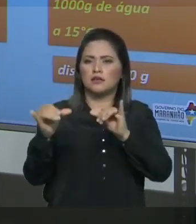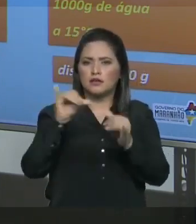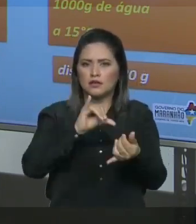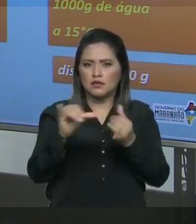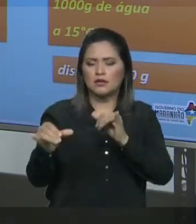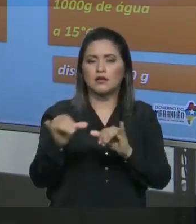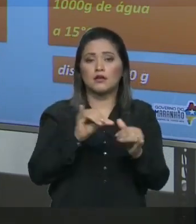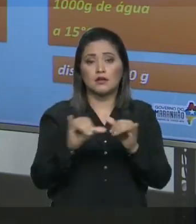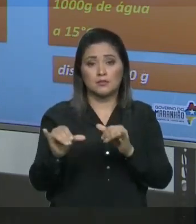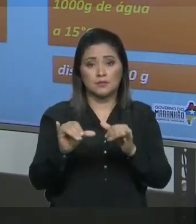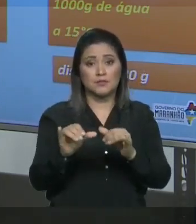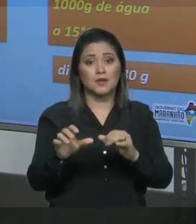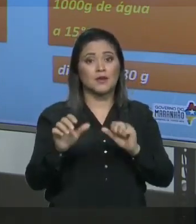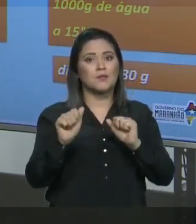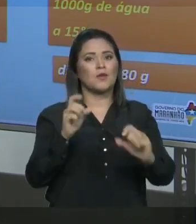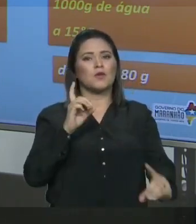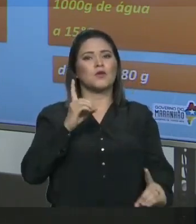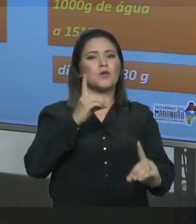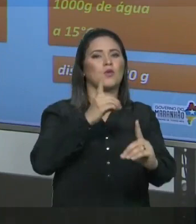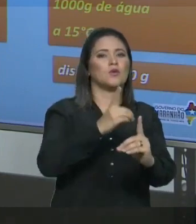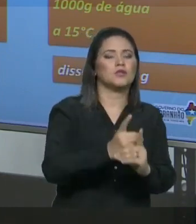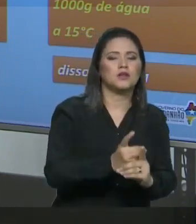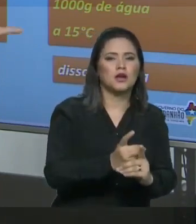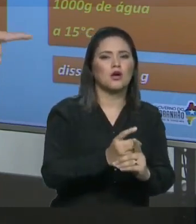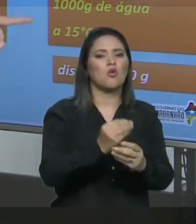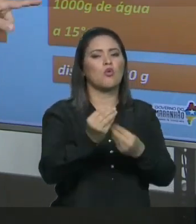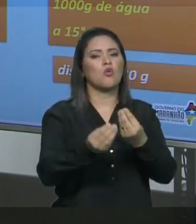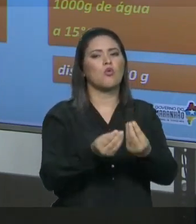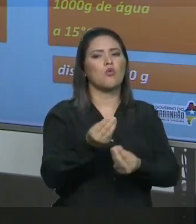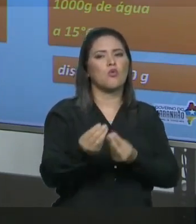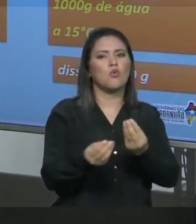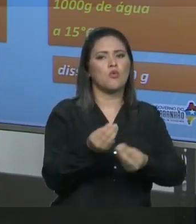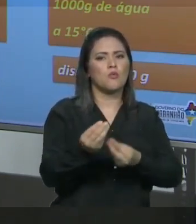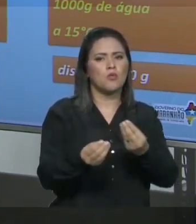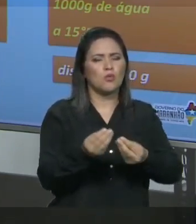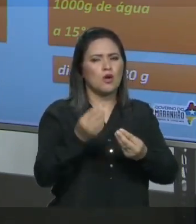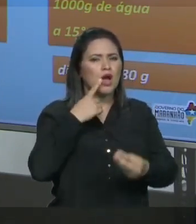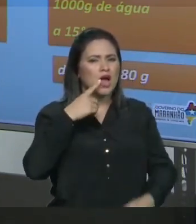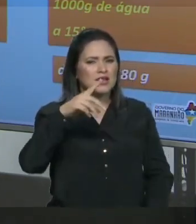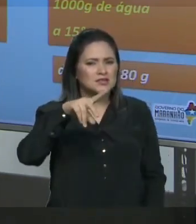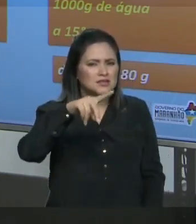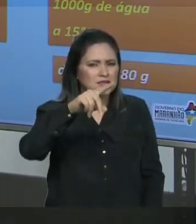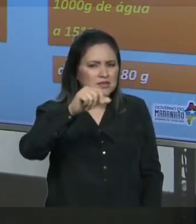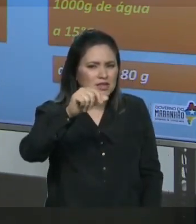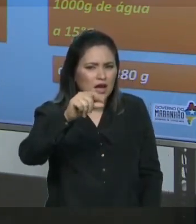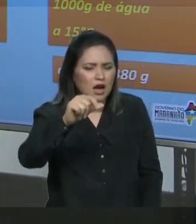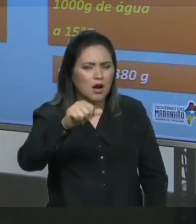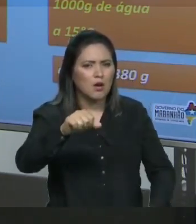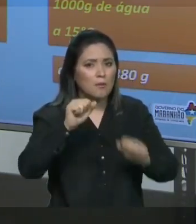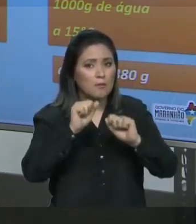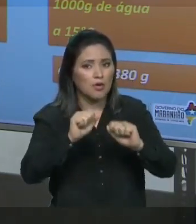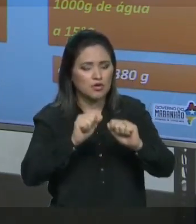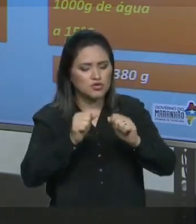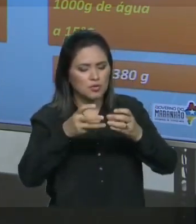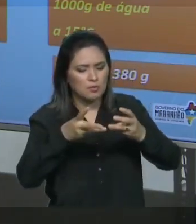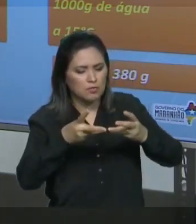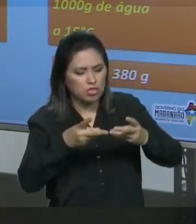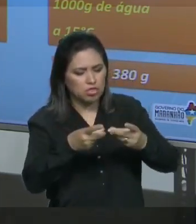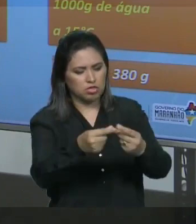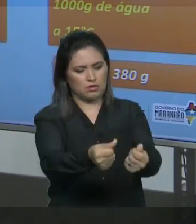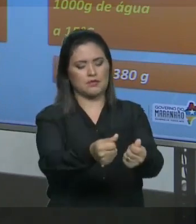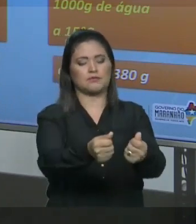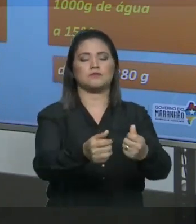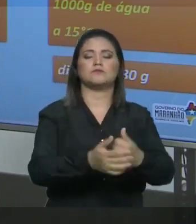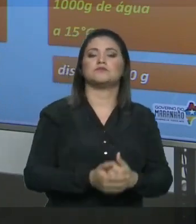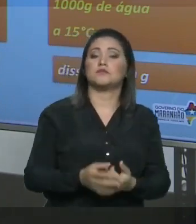solubilidade do sal na água Naquela temperatura e naquela quantidade de água Percebi que a 15